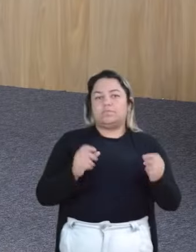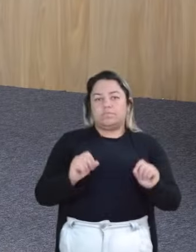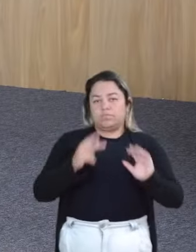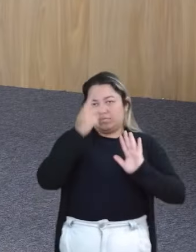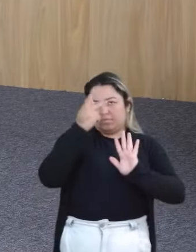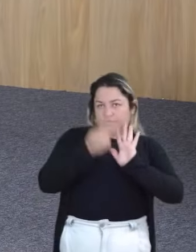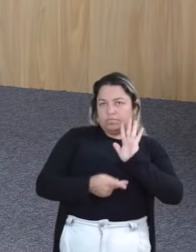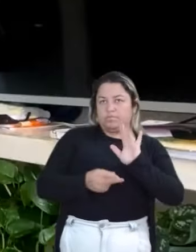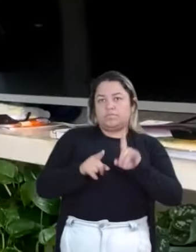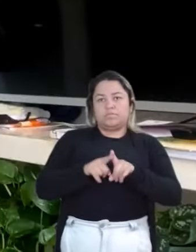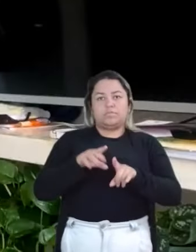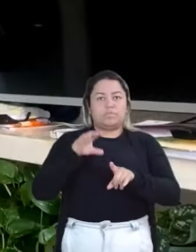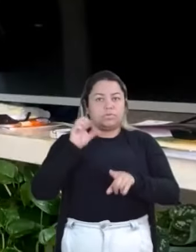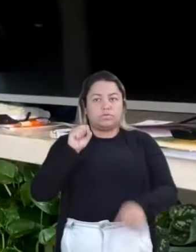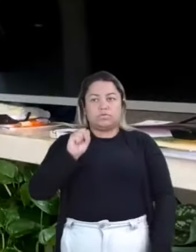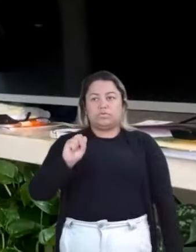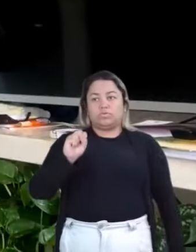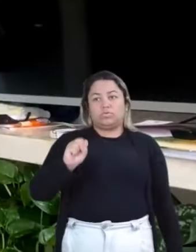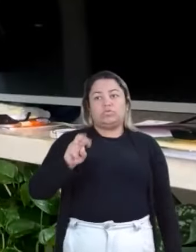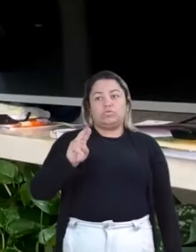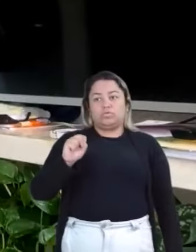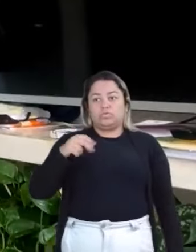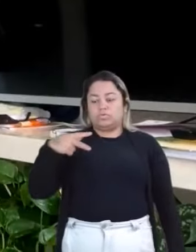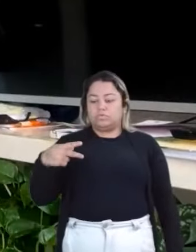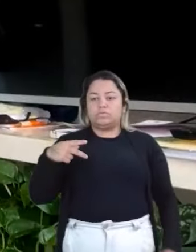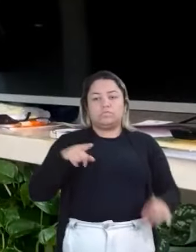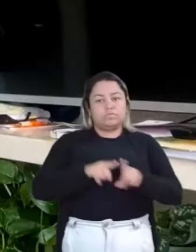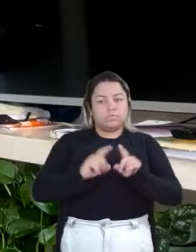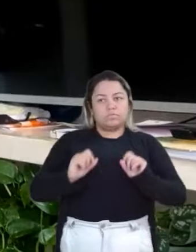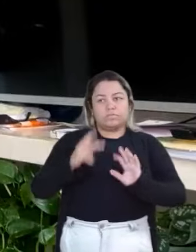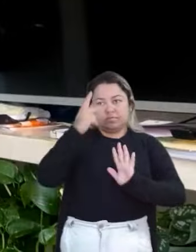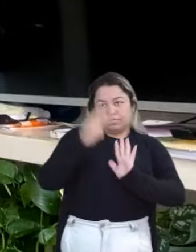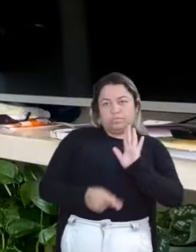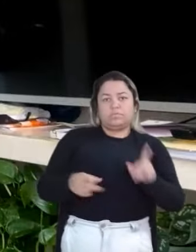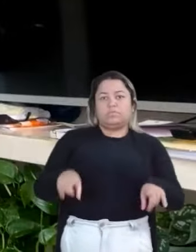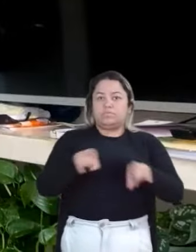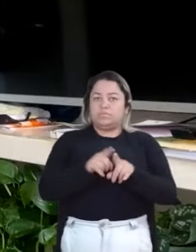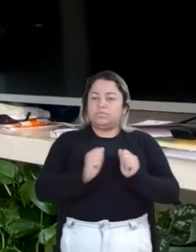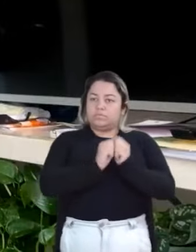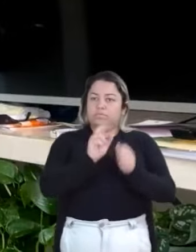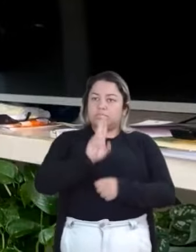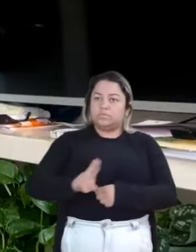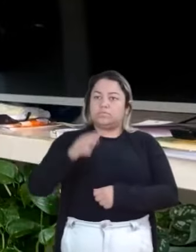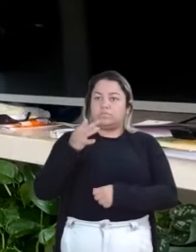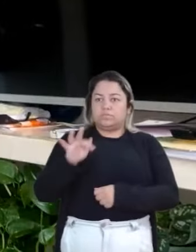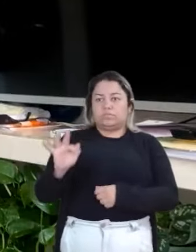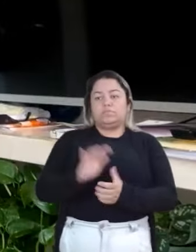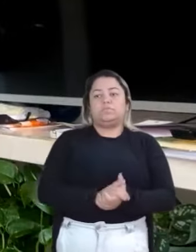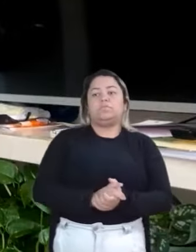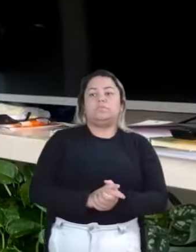projeto Escuta Susp, ele é um projeto que foi concebido em parceria com universidades federais.